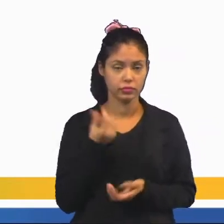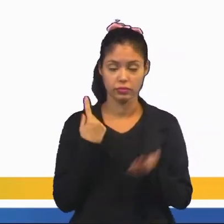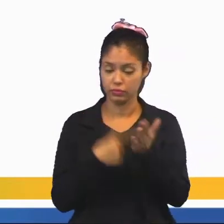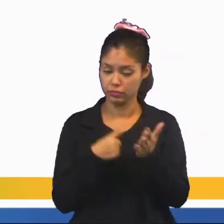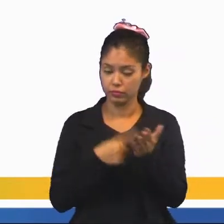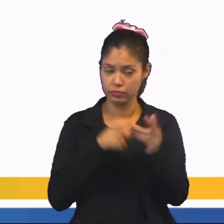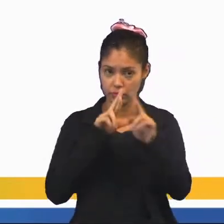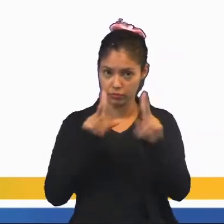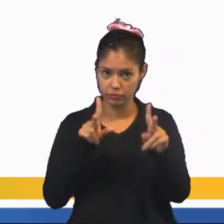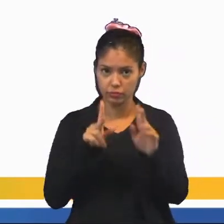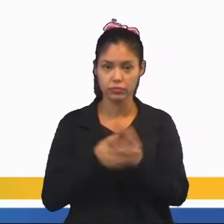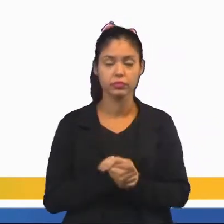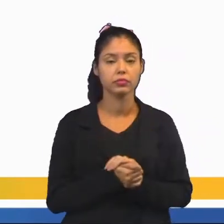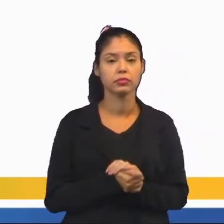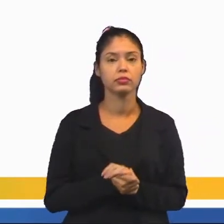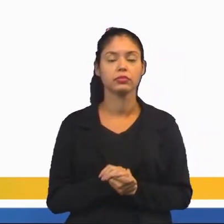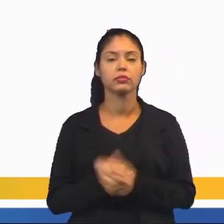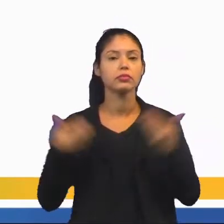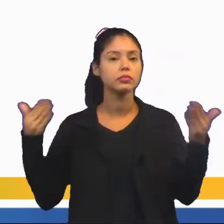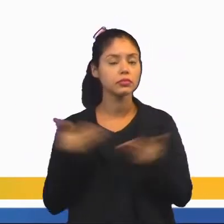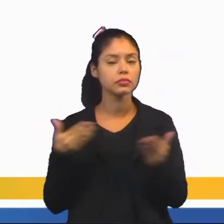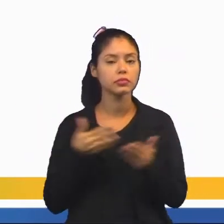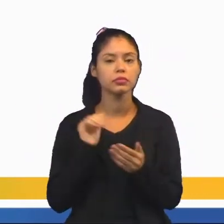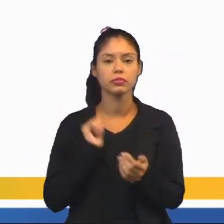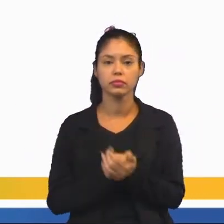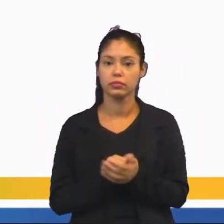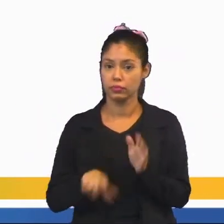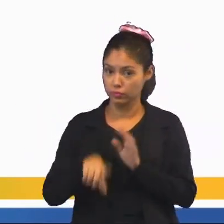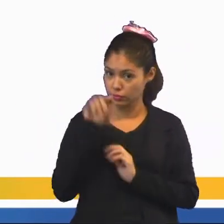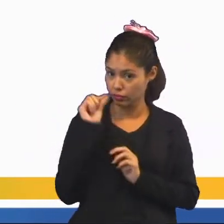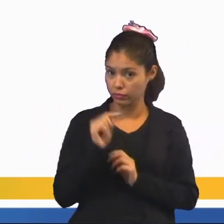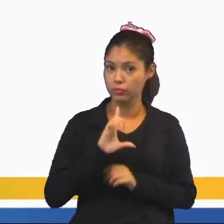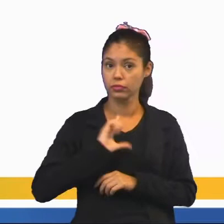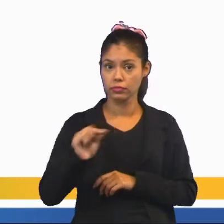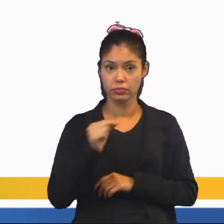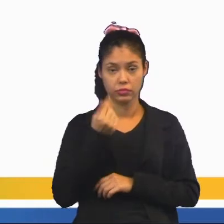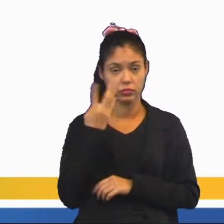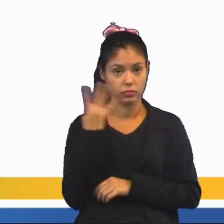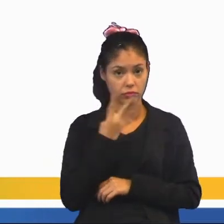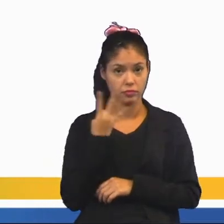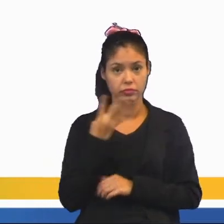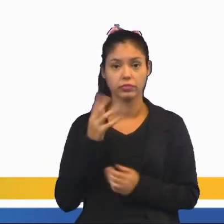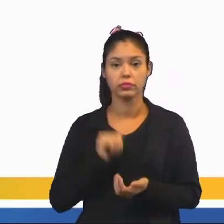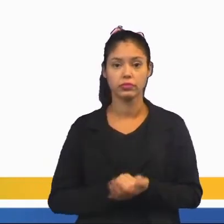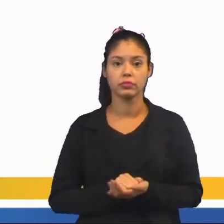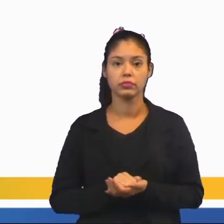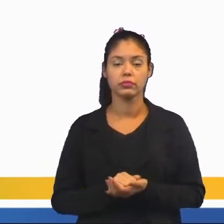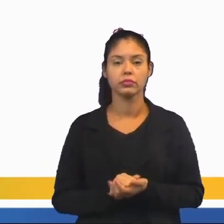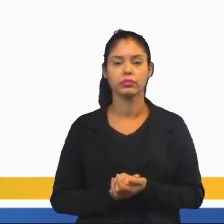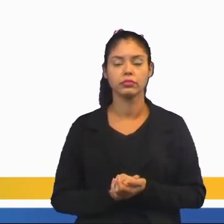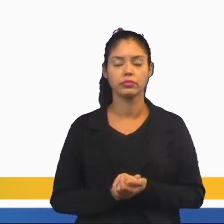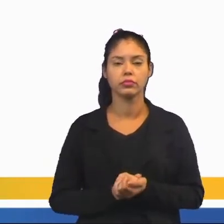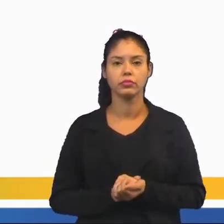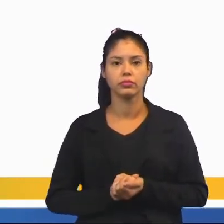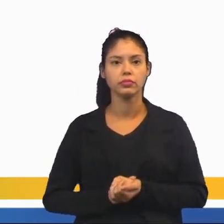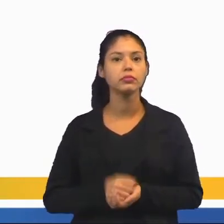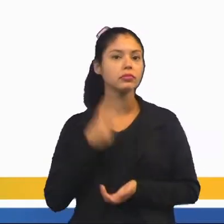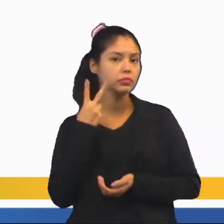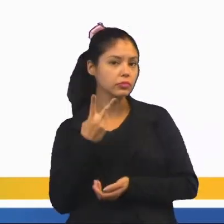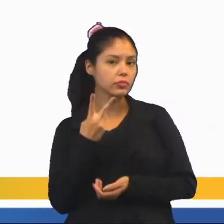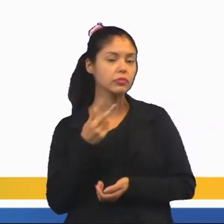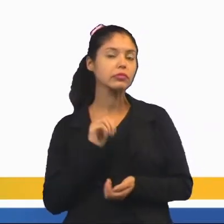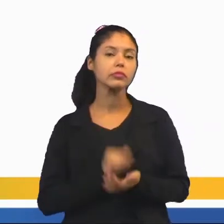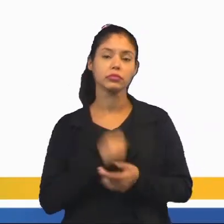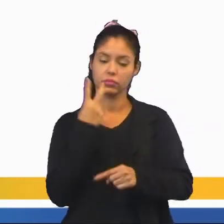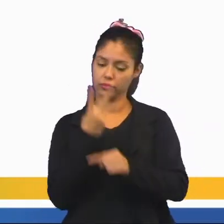combinações diferentes, né? Agora, chances de sair o número 4, nós vamos ter 2